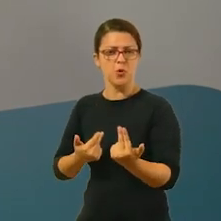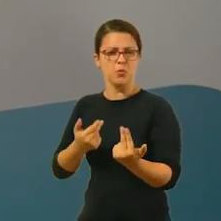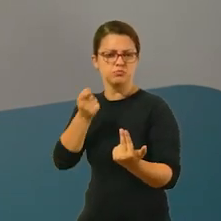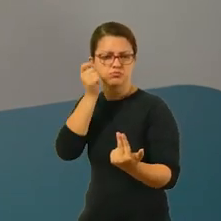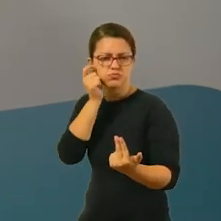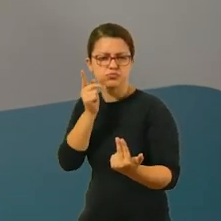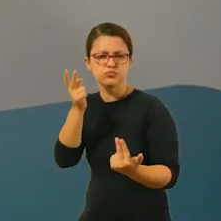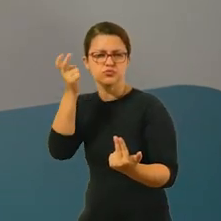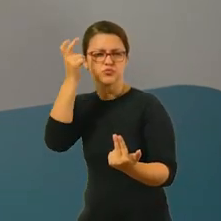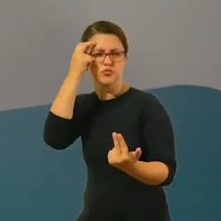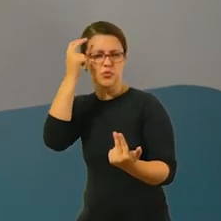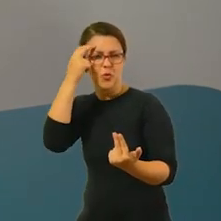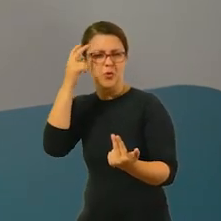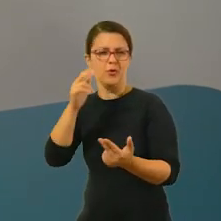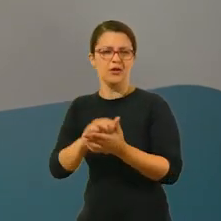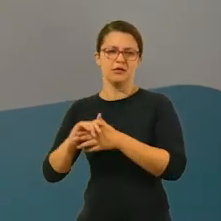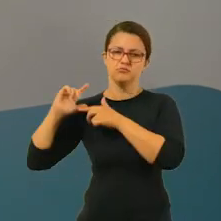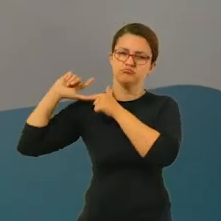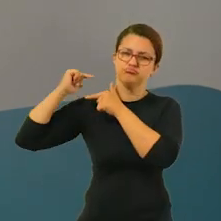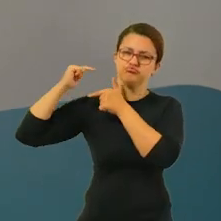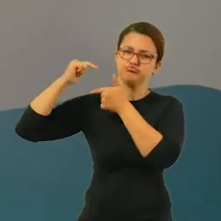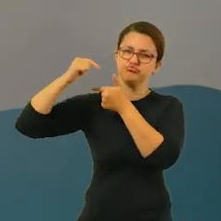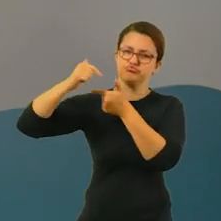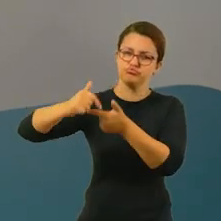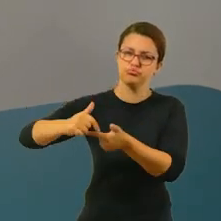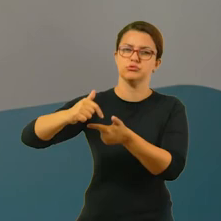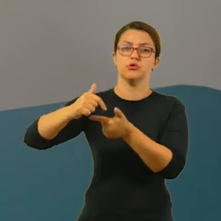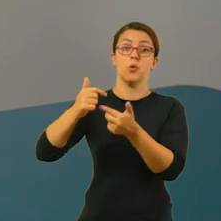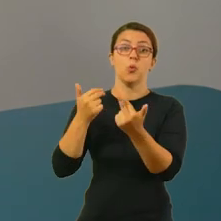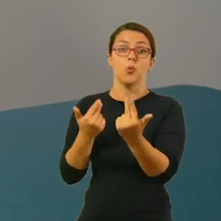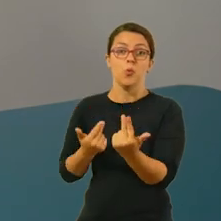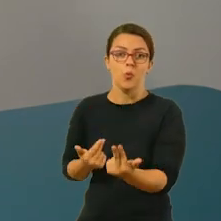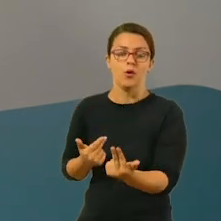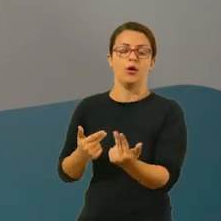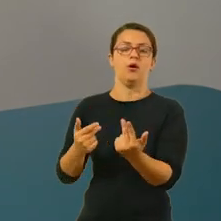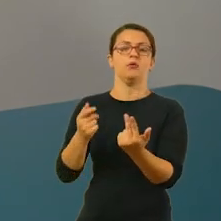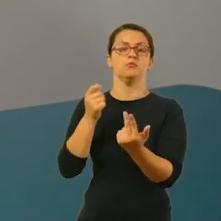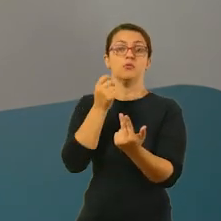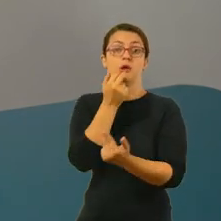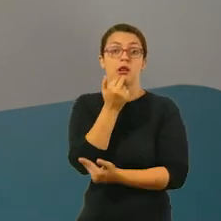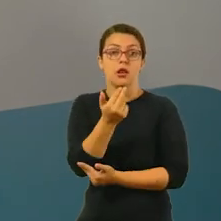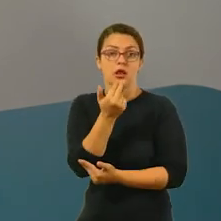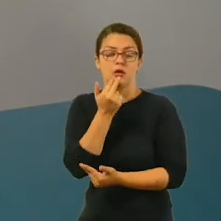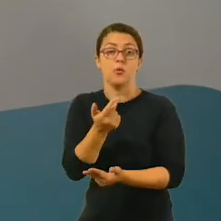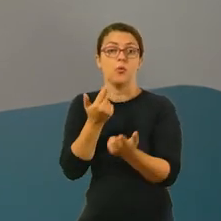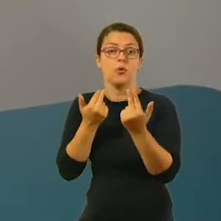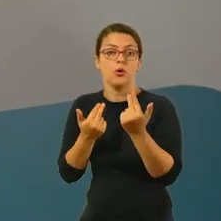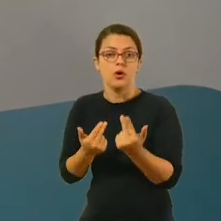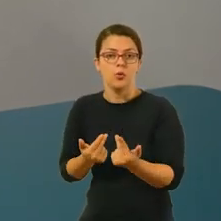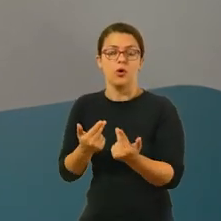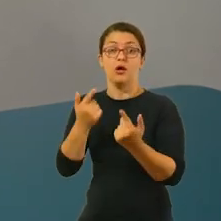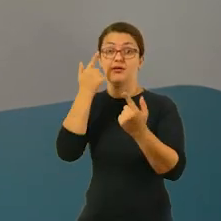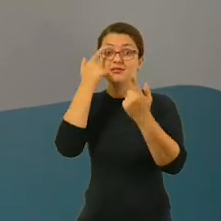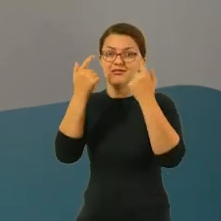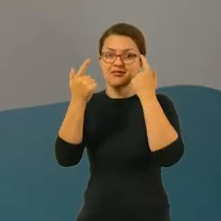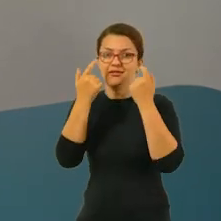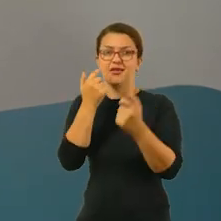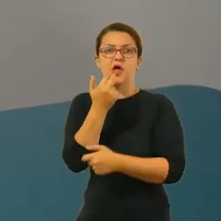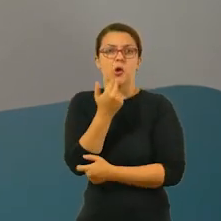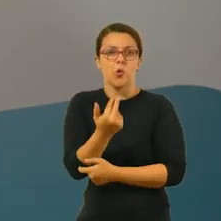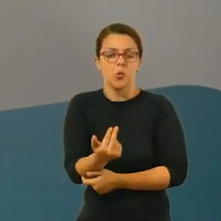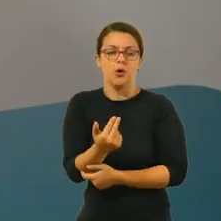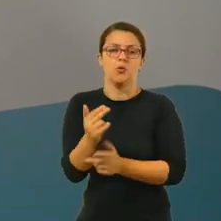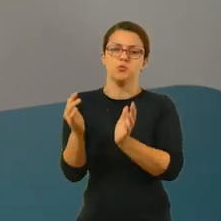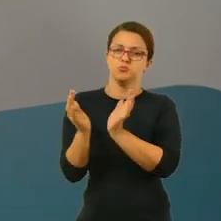compartilham das mesmas tradições e compartilham da mesma cultura e do mesmo idioma e das mesmas ideias.